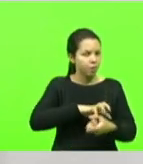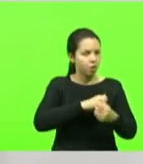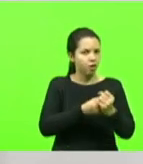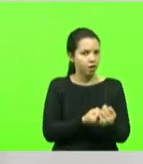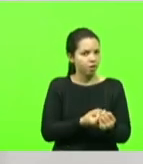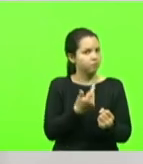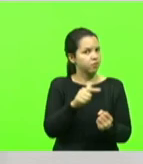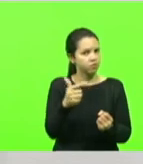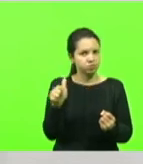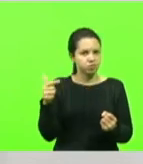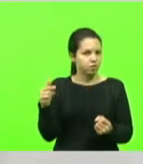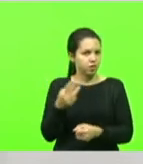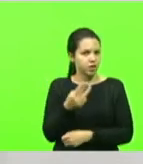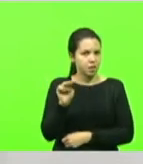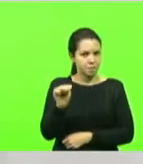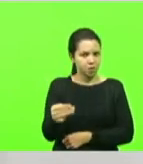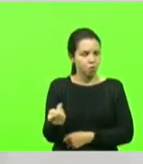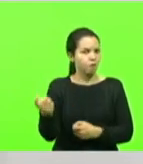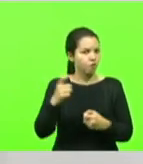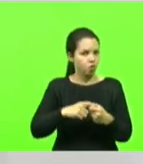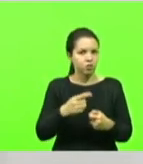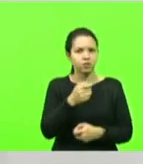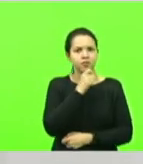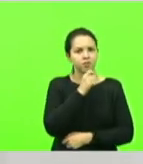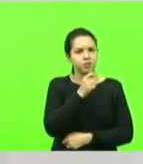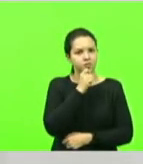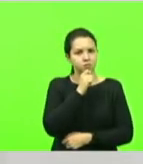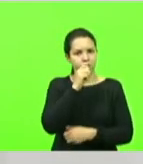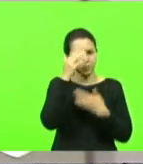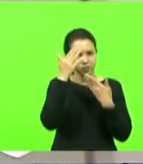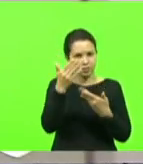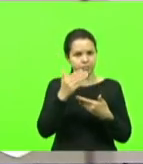33 milhões de reais, nem recuperado. Muito obrigado.